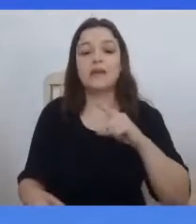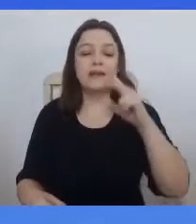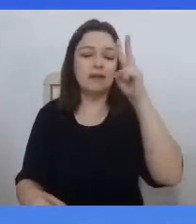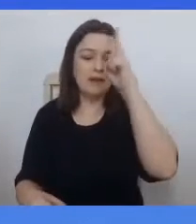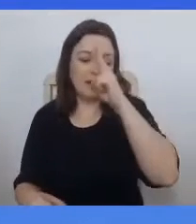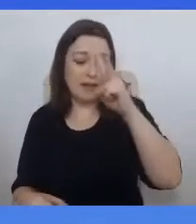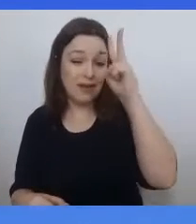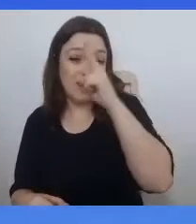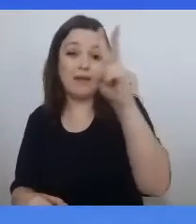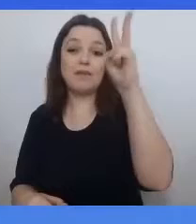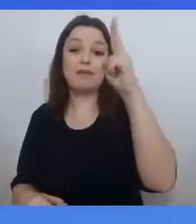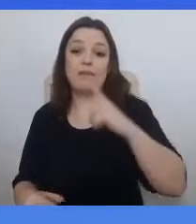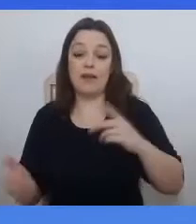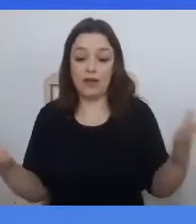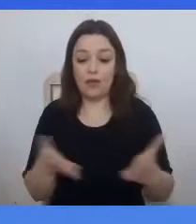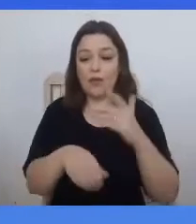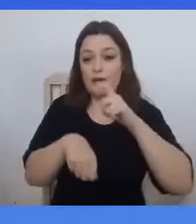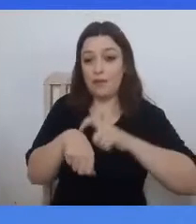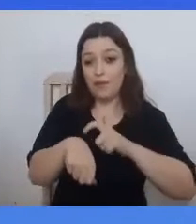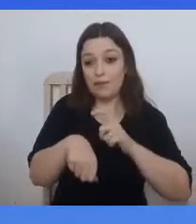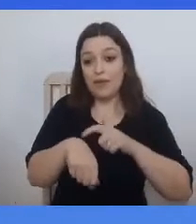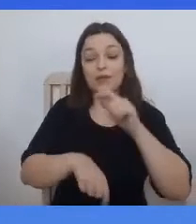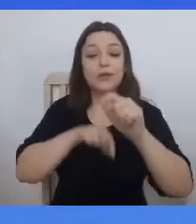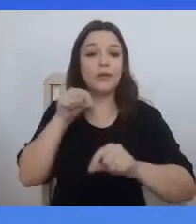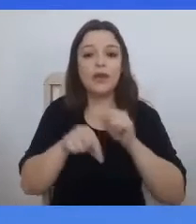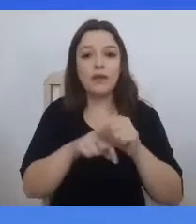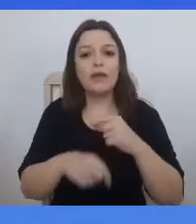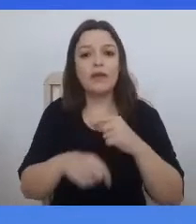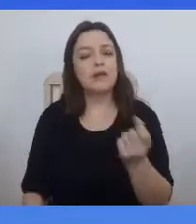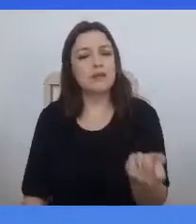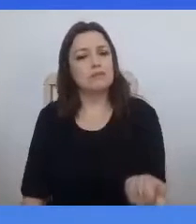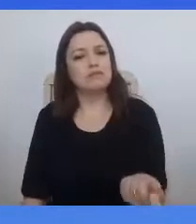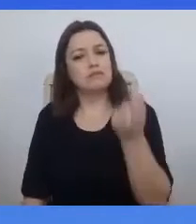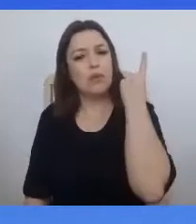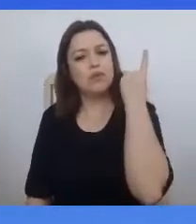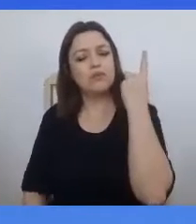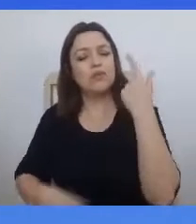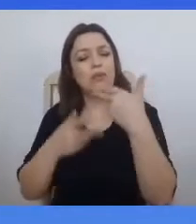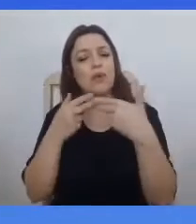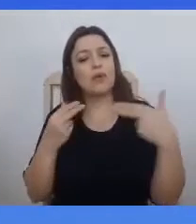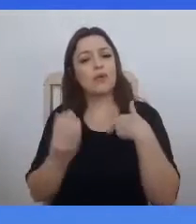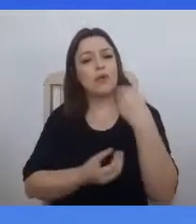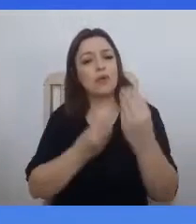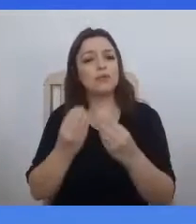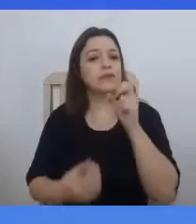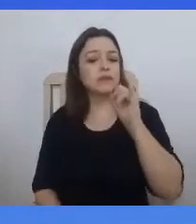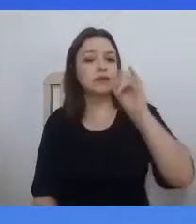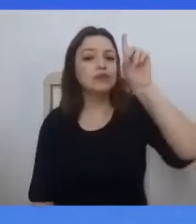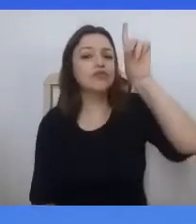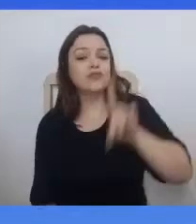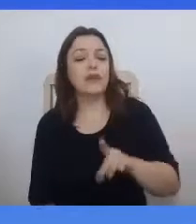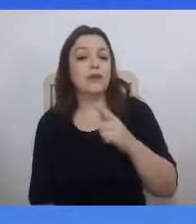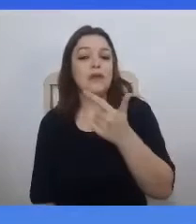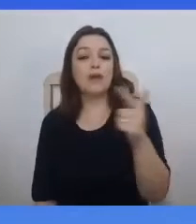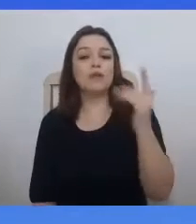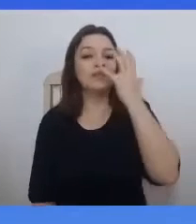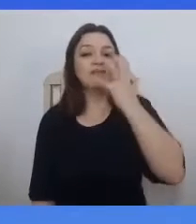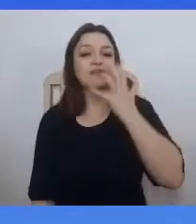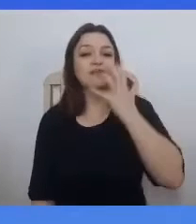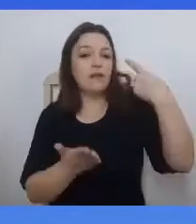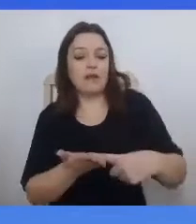estranha época em que o legado civilizacional dos direitos não era tomado a sério. Quem sabe,